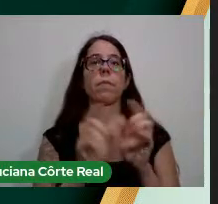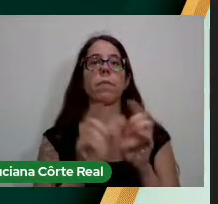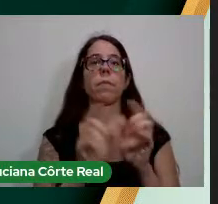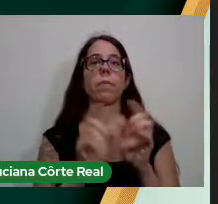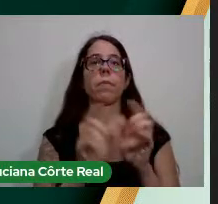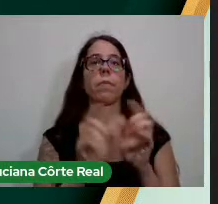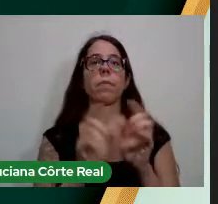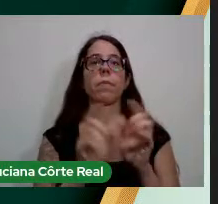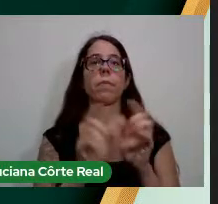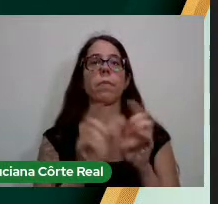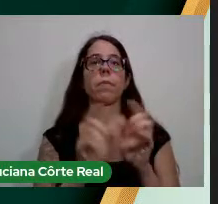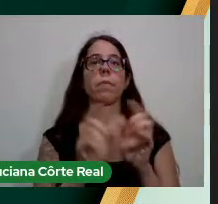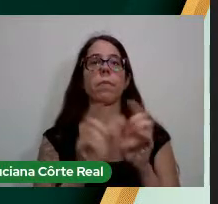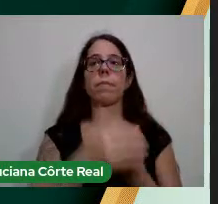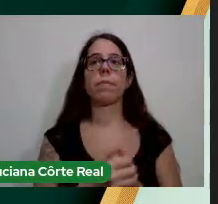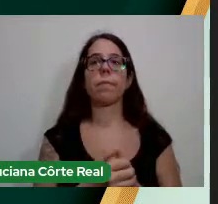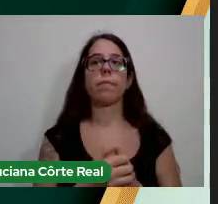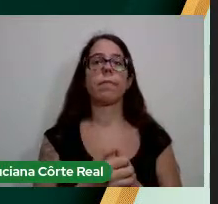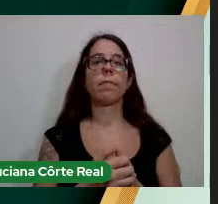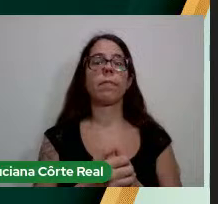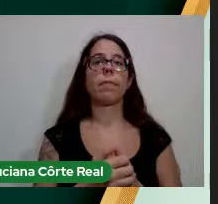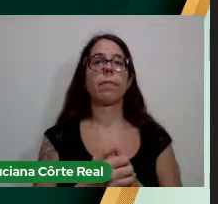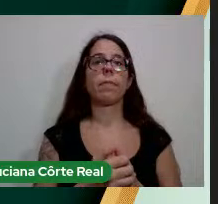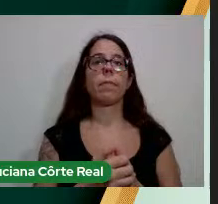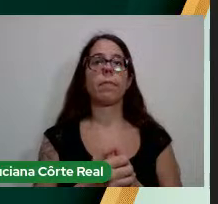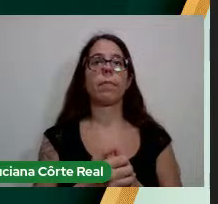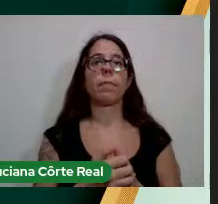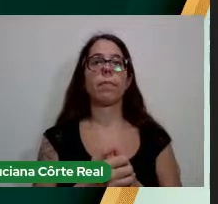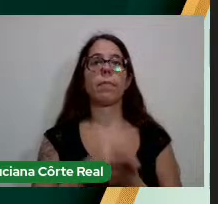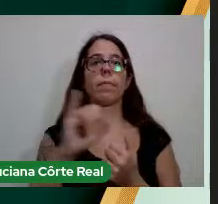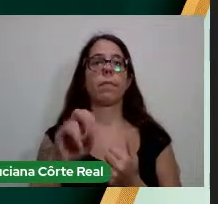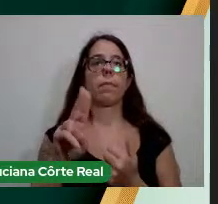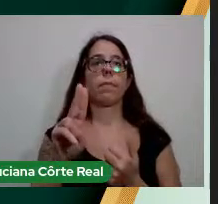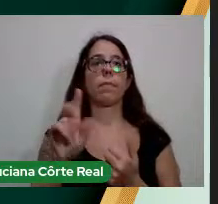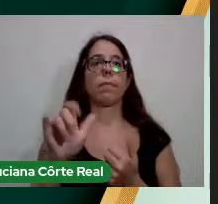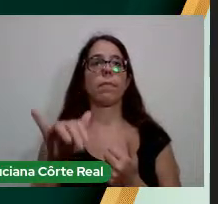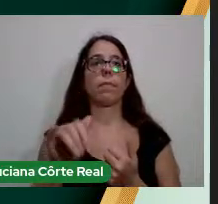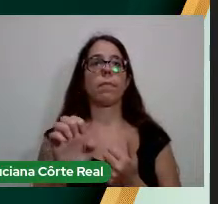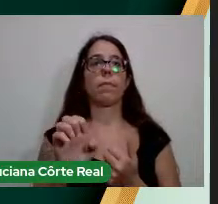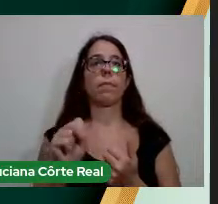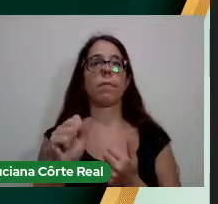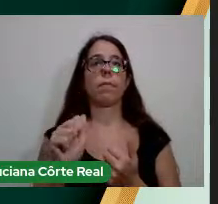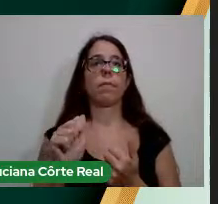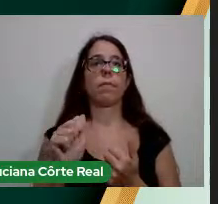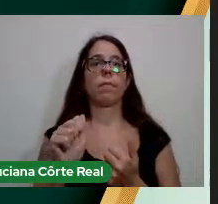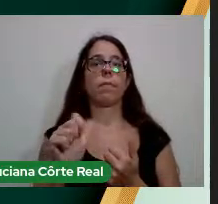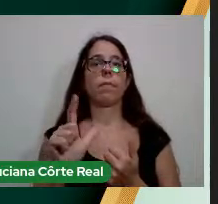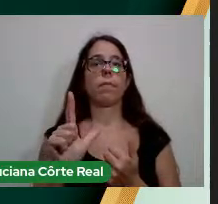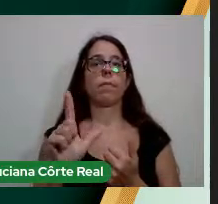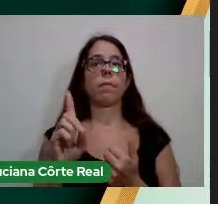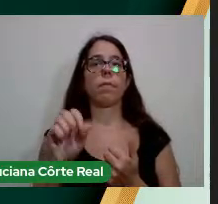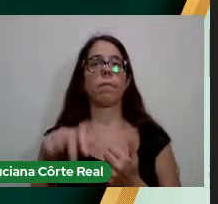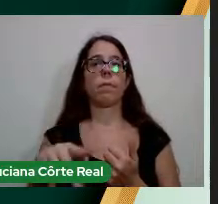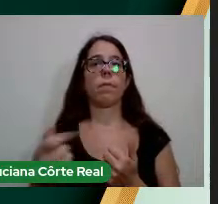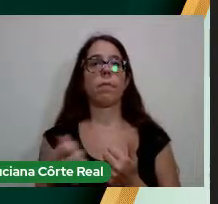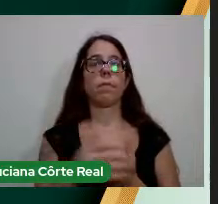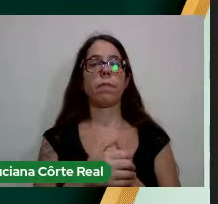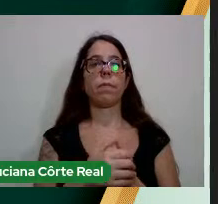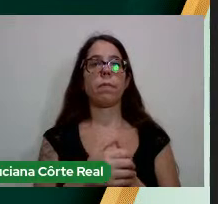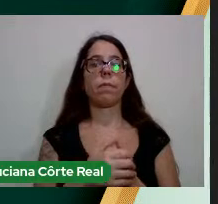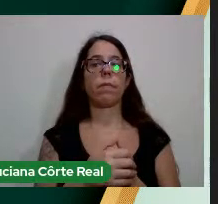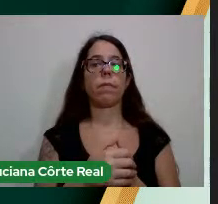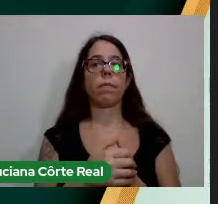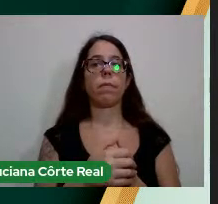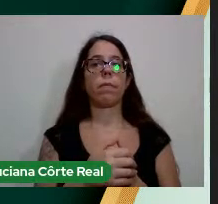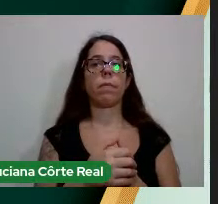Muito obrigado Juliane Saldanha Pereira Juliane